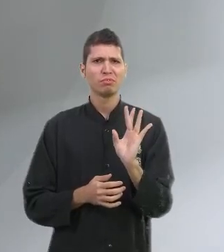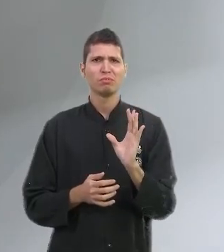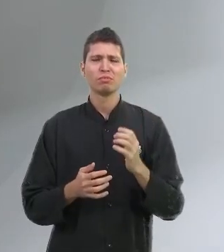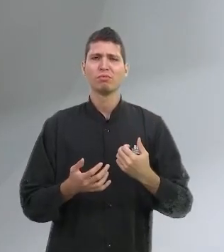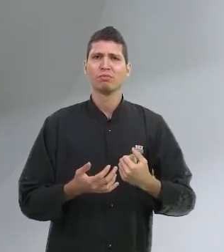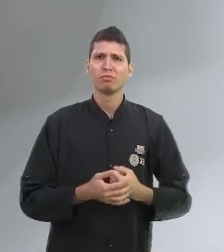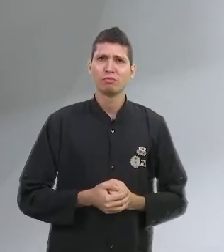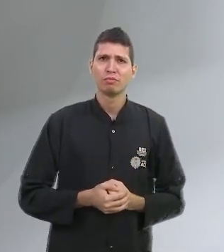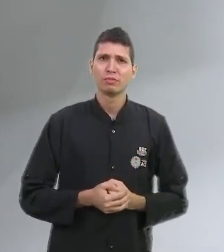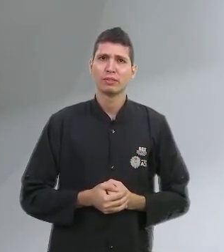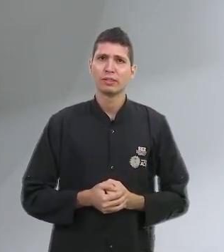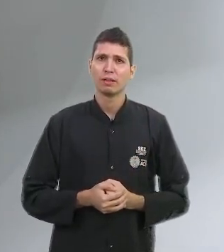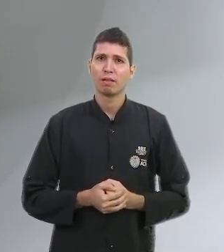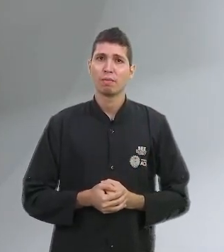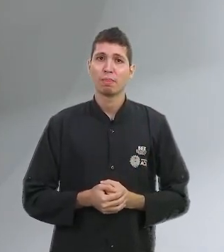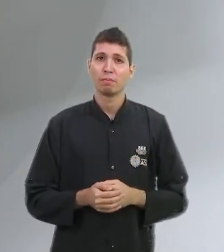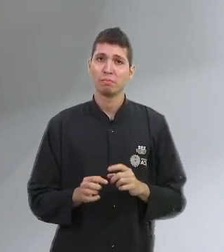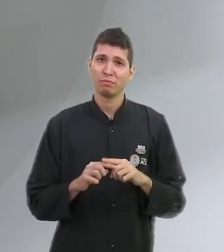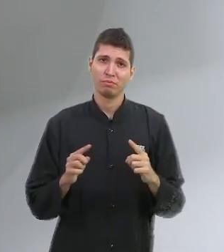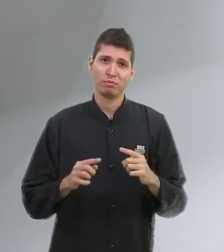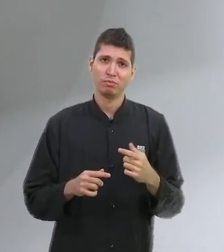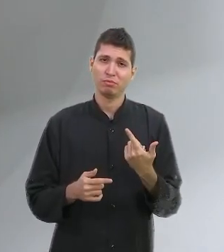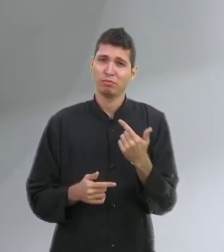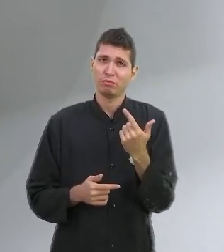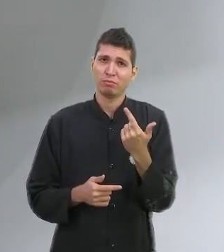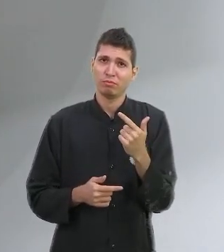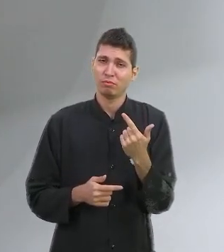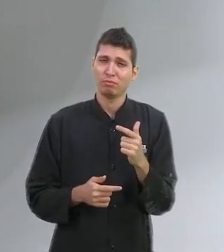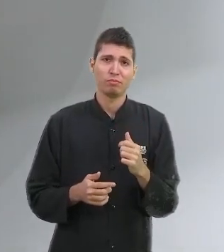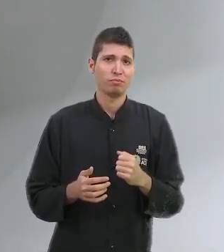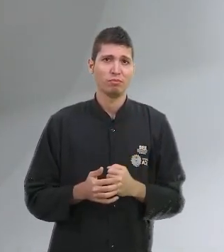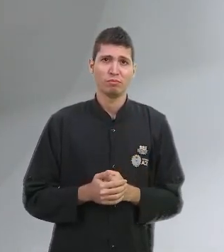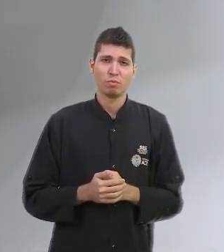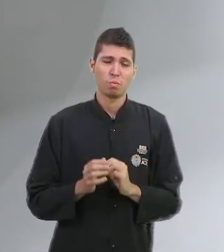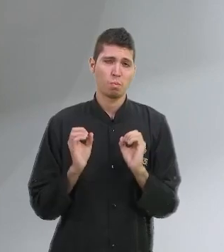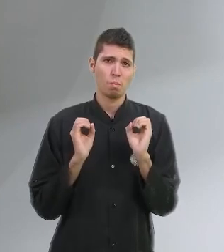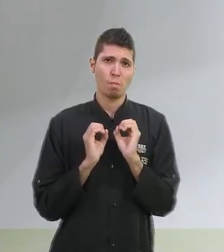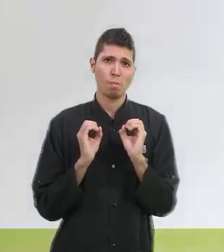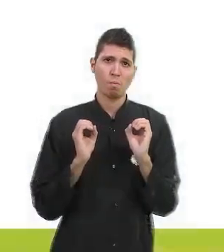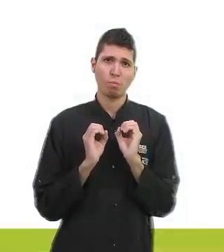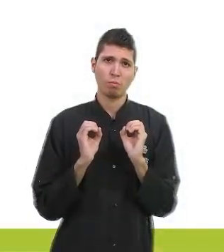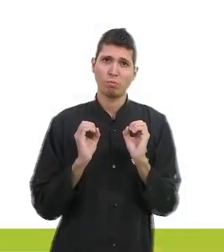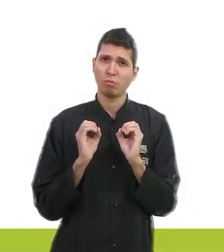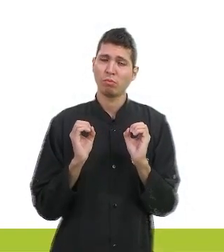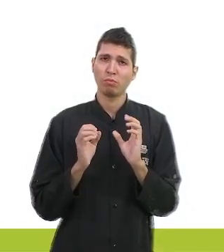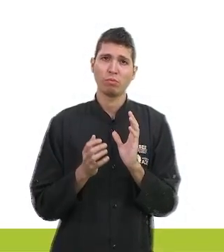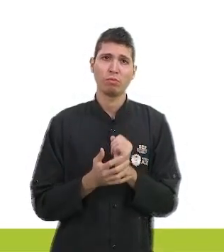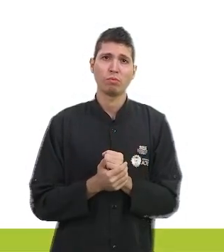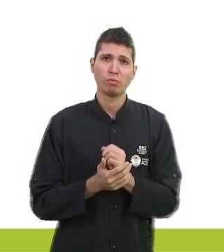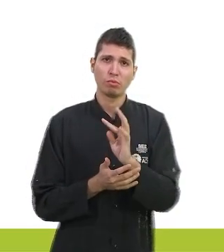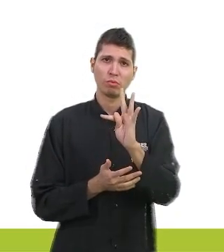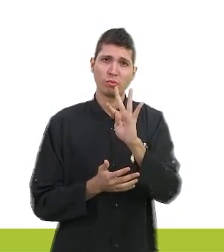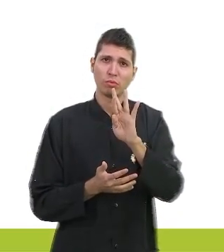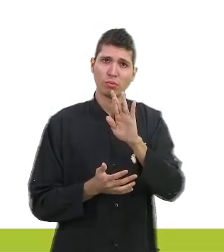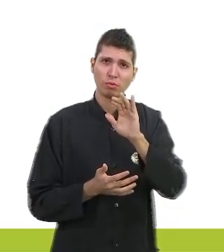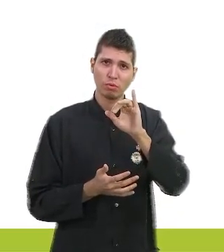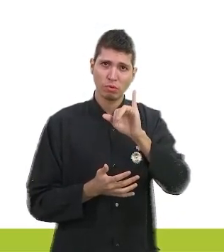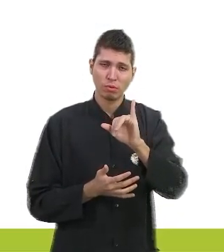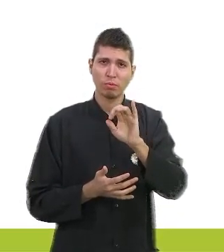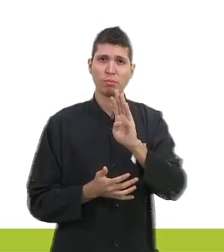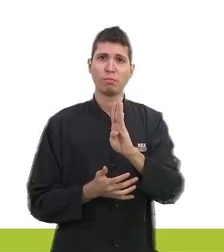temos nenhuma tributação. Tá bom? E observe que, nesse caso,